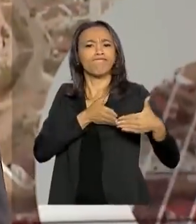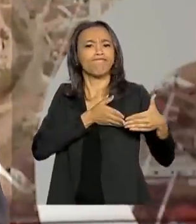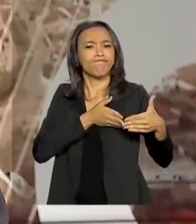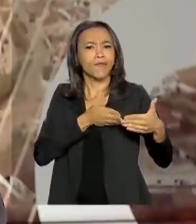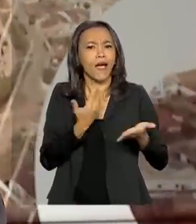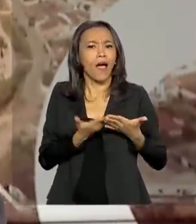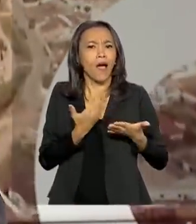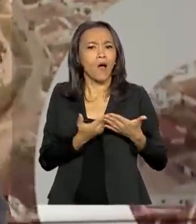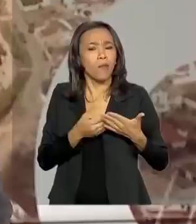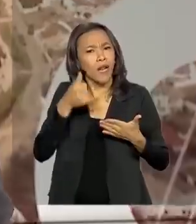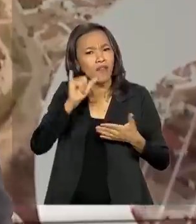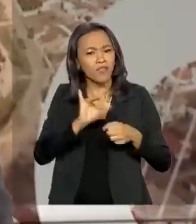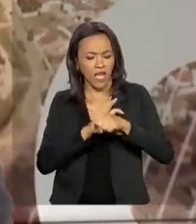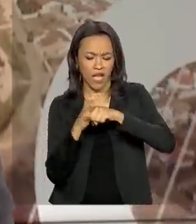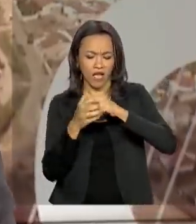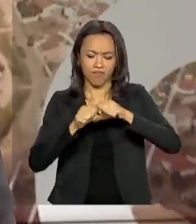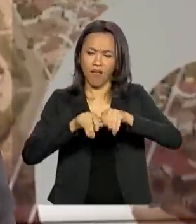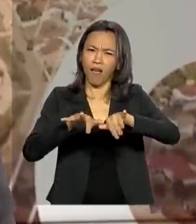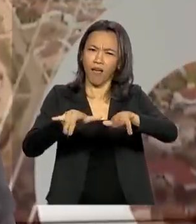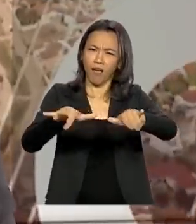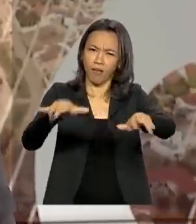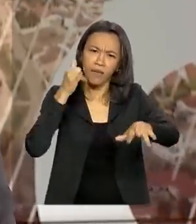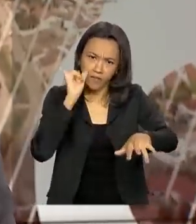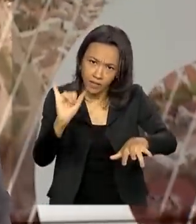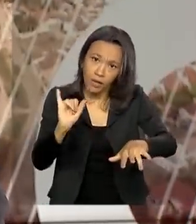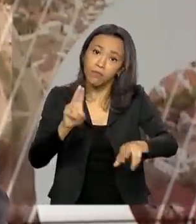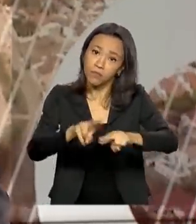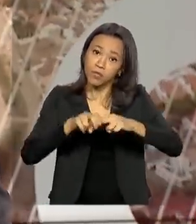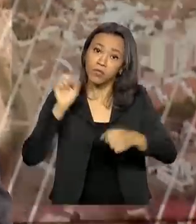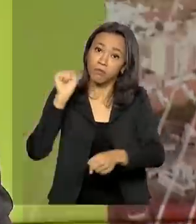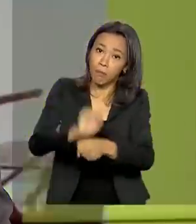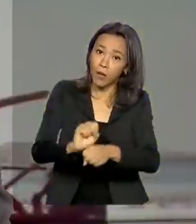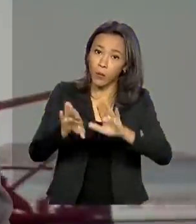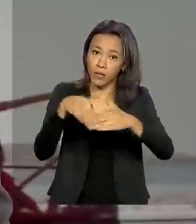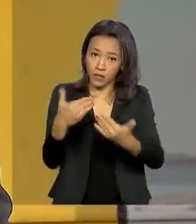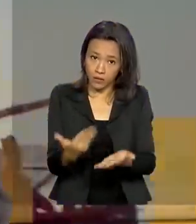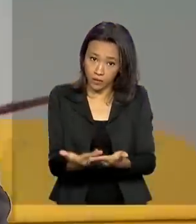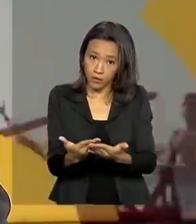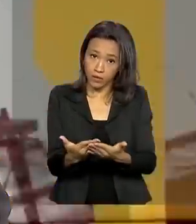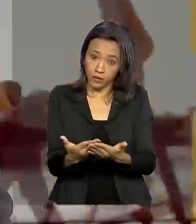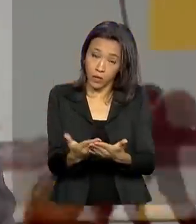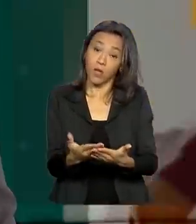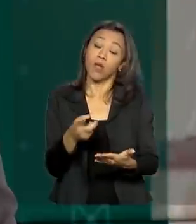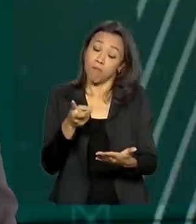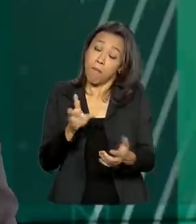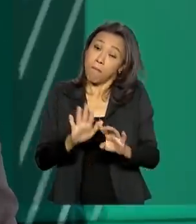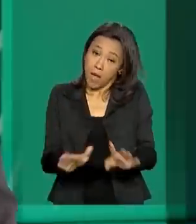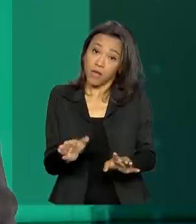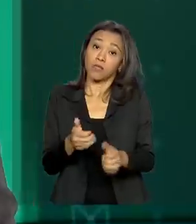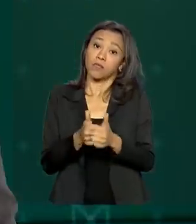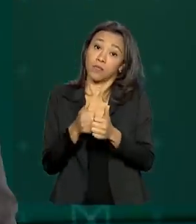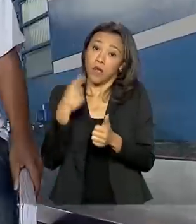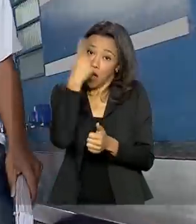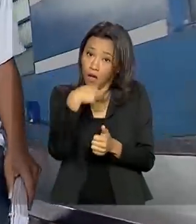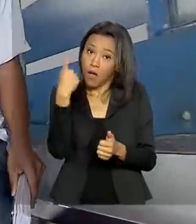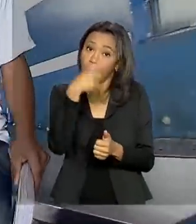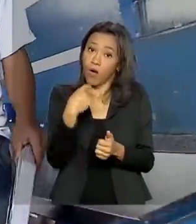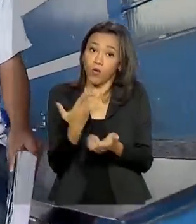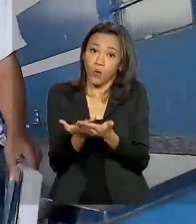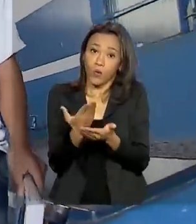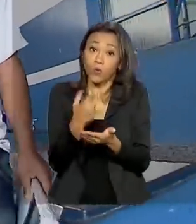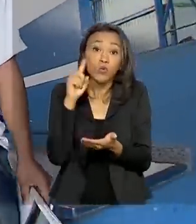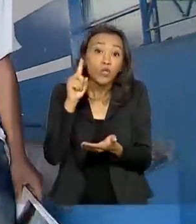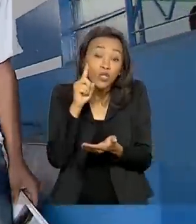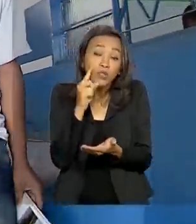frear a transmissão do novo coronavírus. Mas a obrigatoriedade da carga horária mínima continua. Na